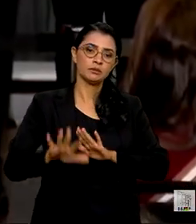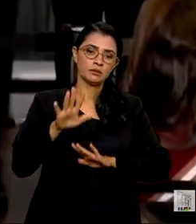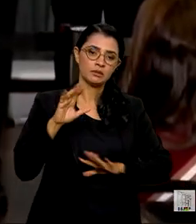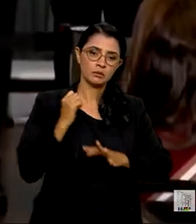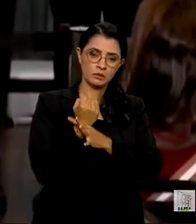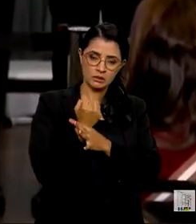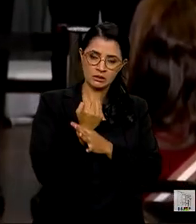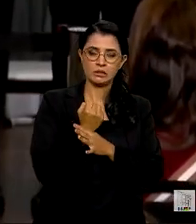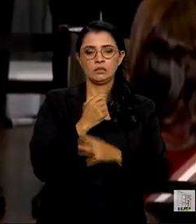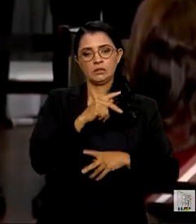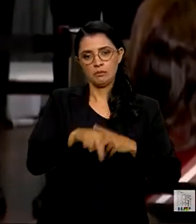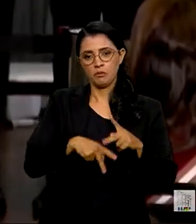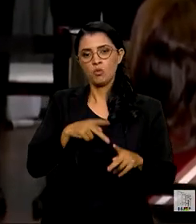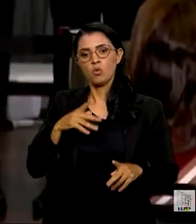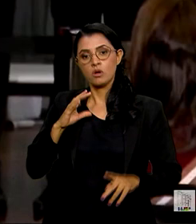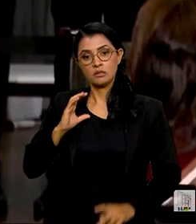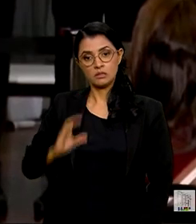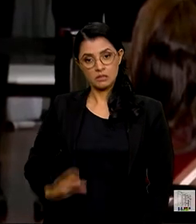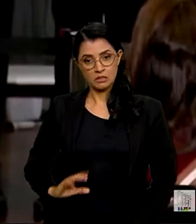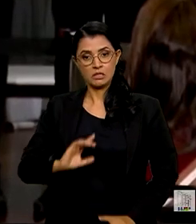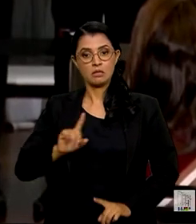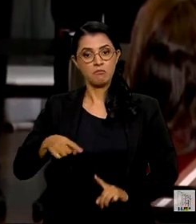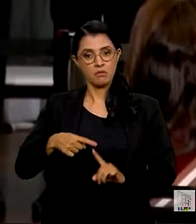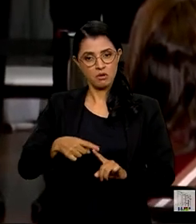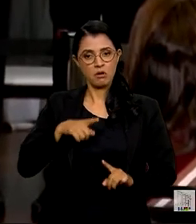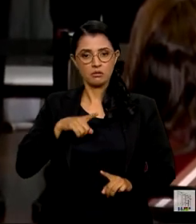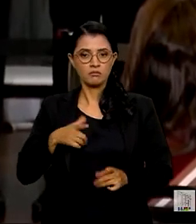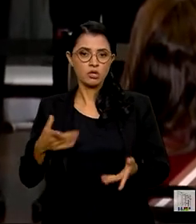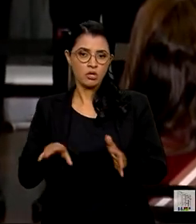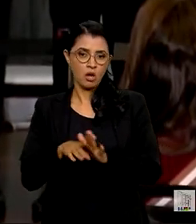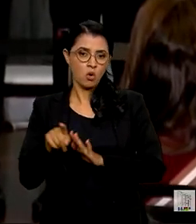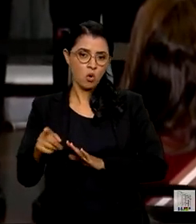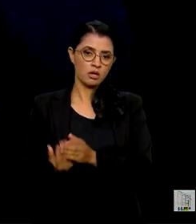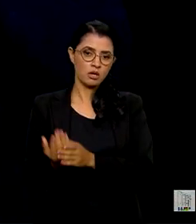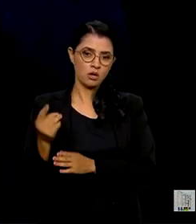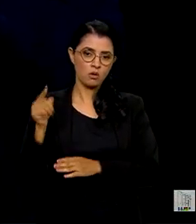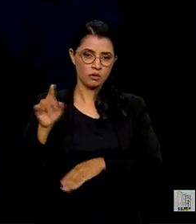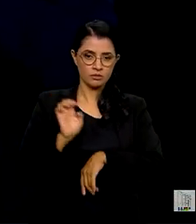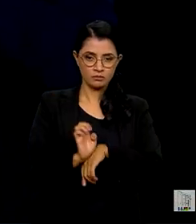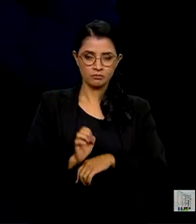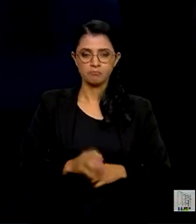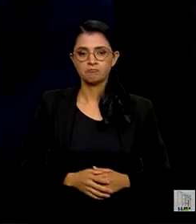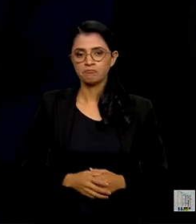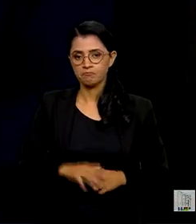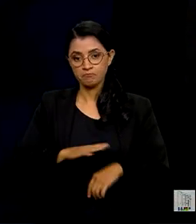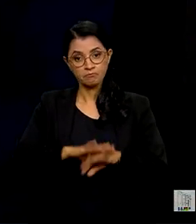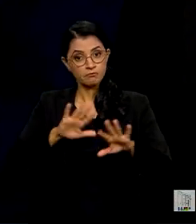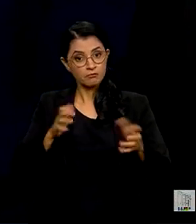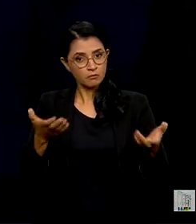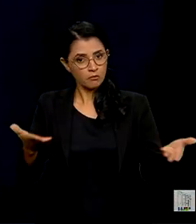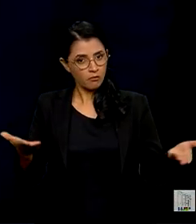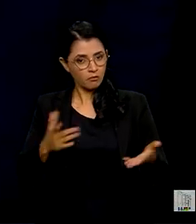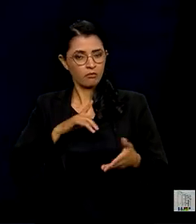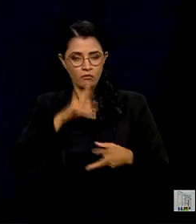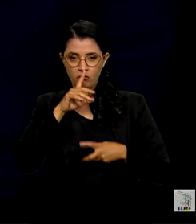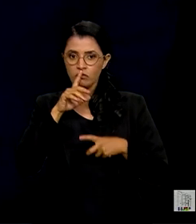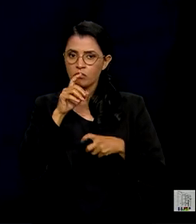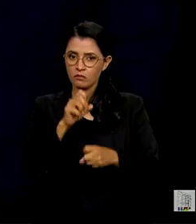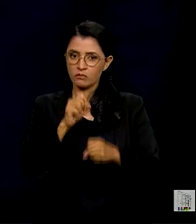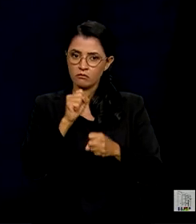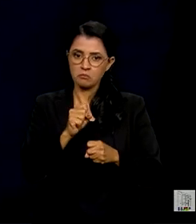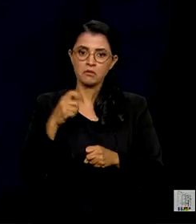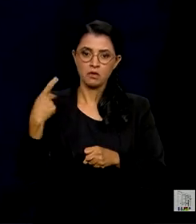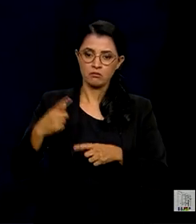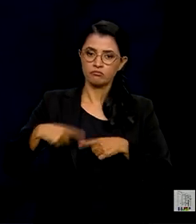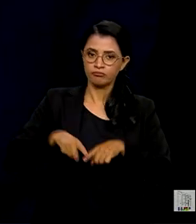Pública com Cidadania, que acabam de chegar ao estado. Esse é um evento em que nós temos o fortalecimento